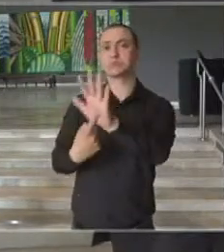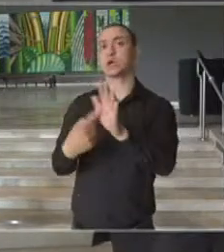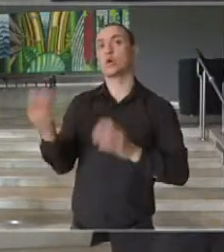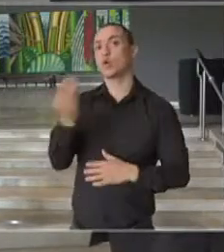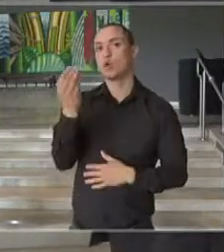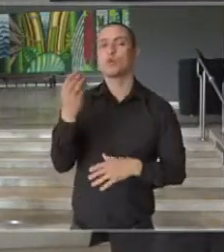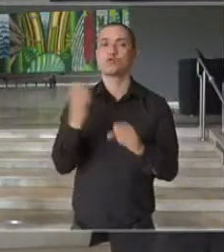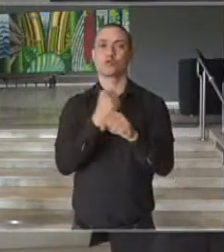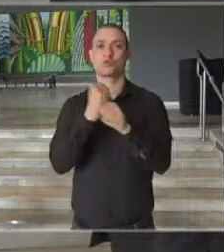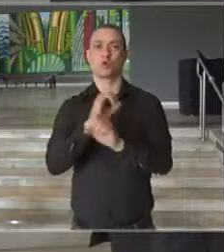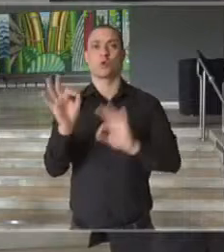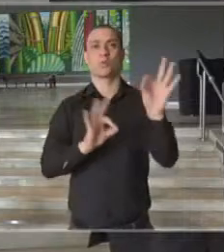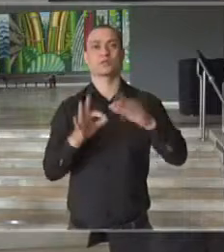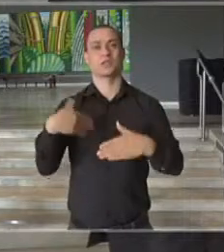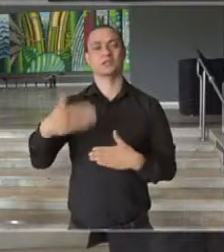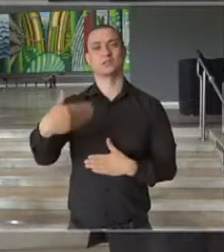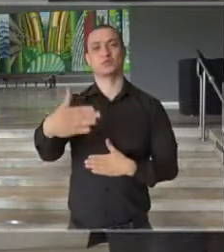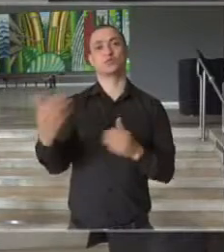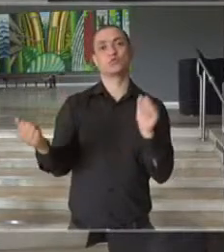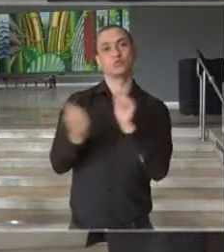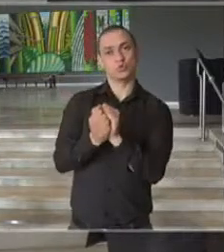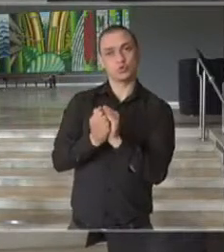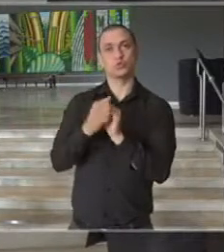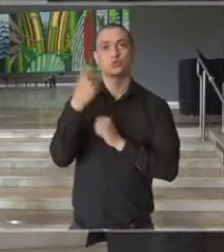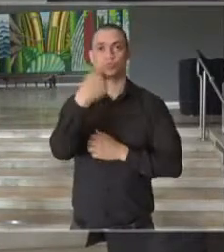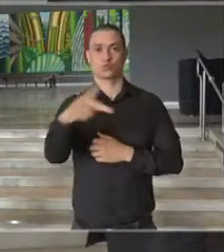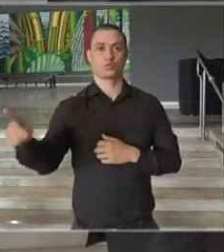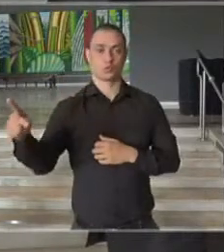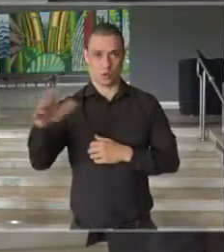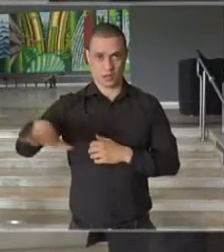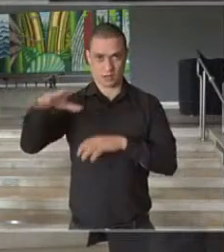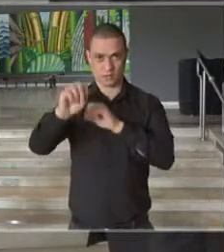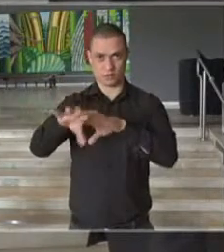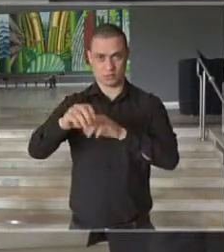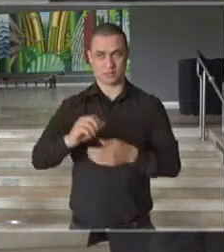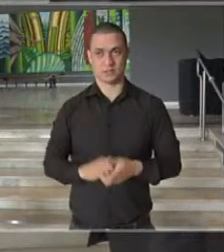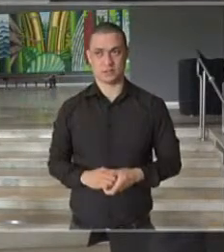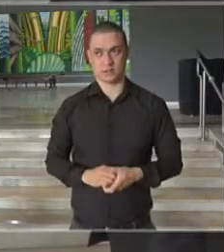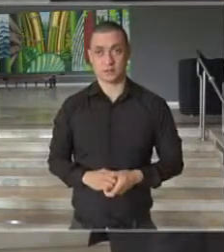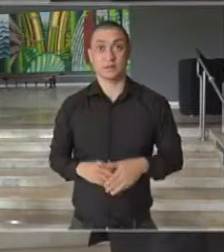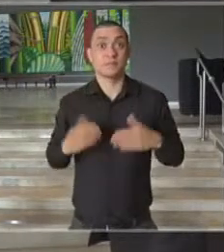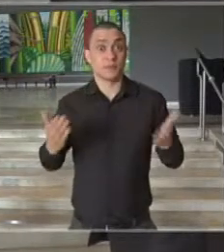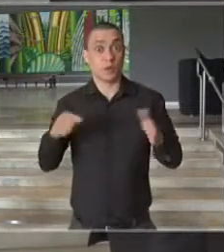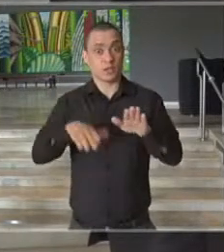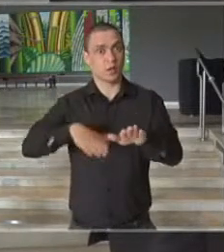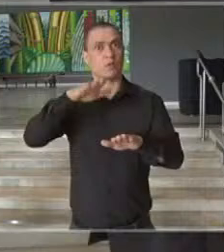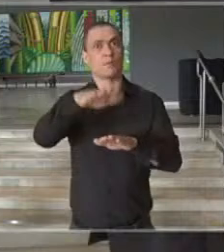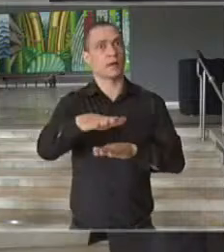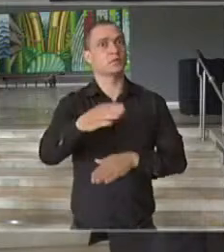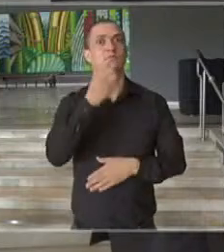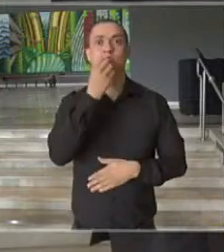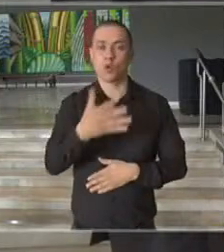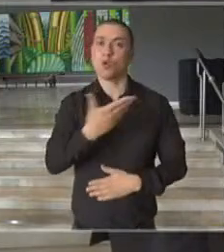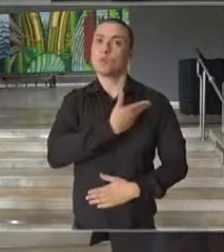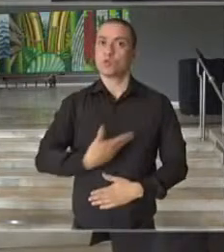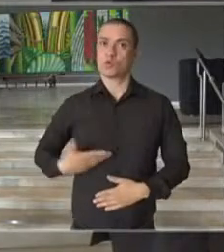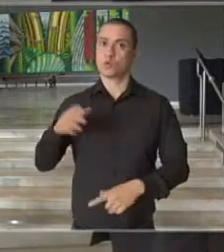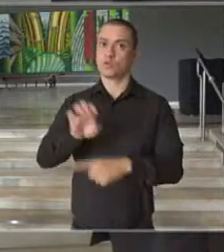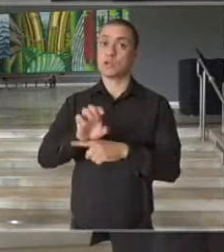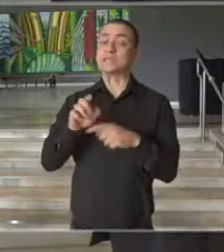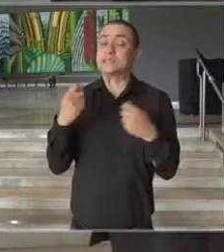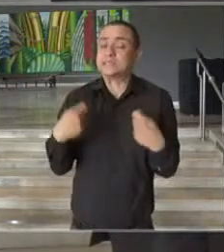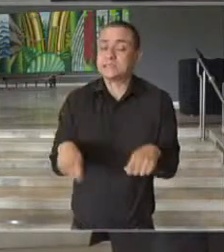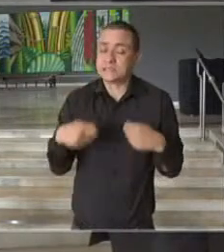todo esse processo em conjunto com toda a educação. É um grande passo para o Estado e é